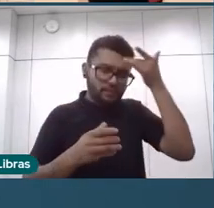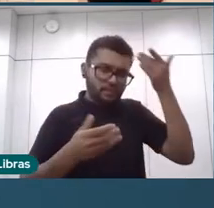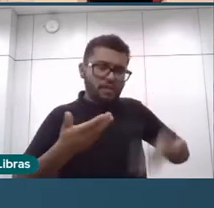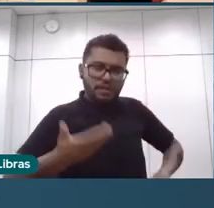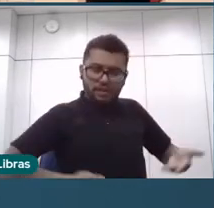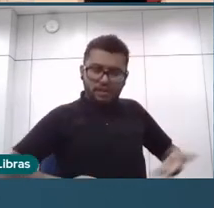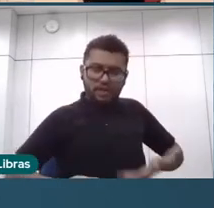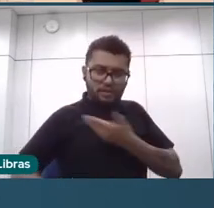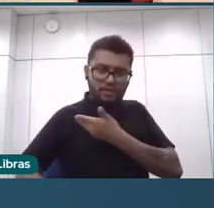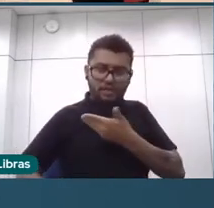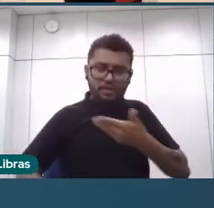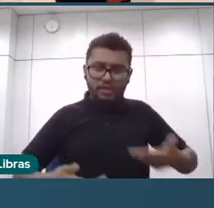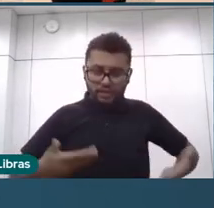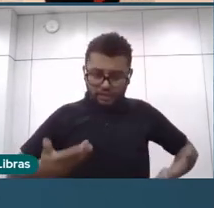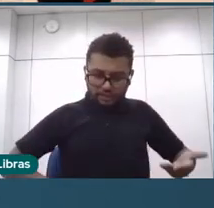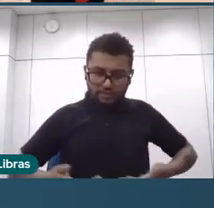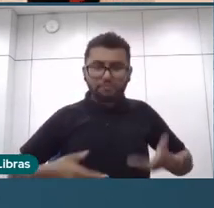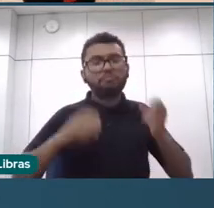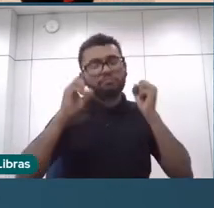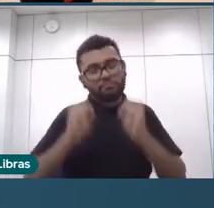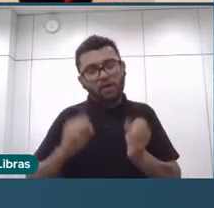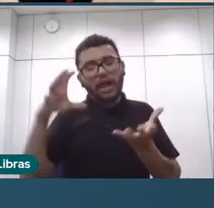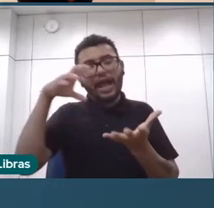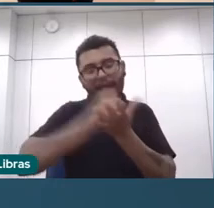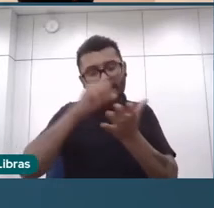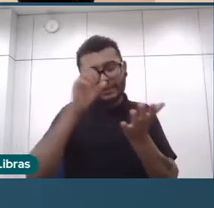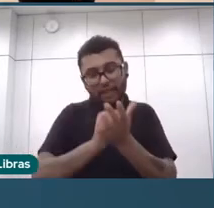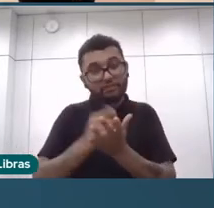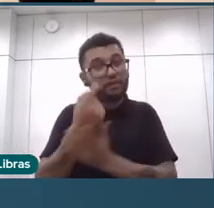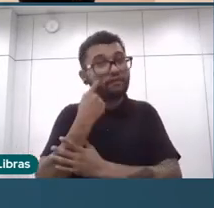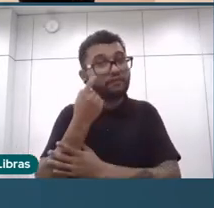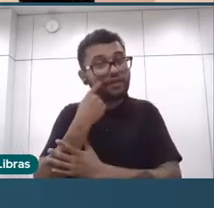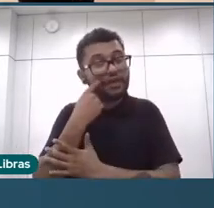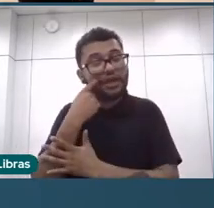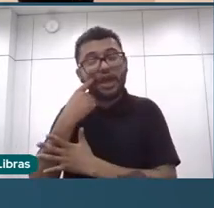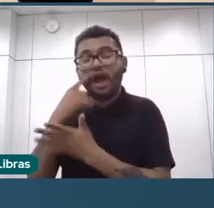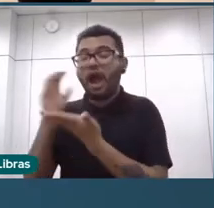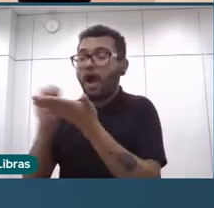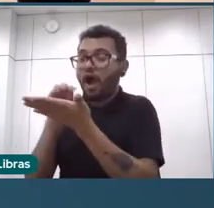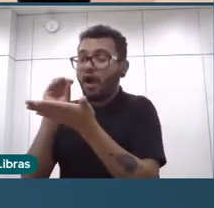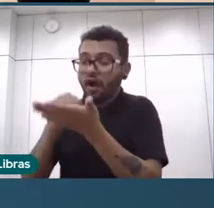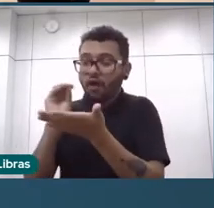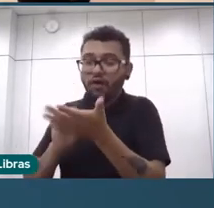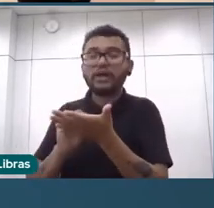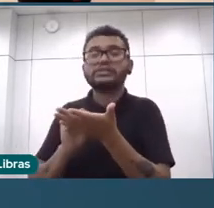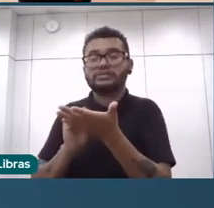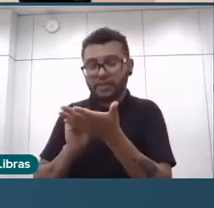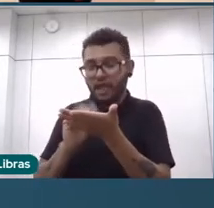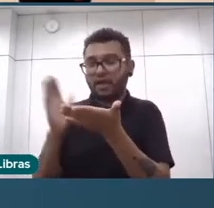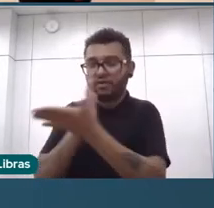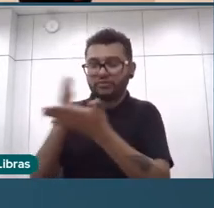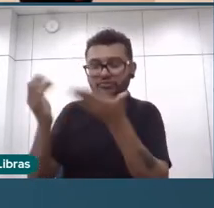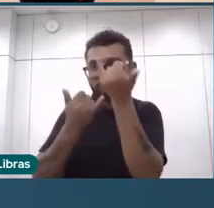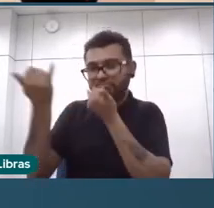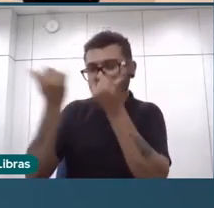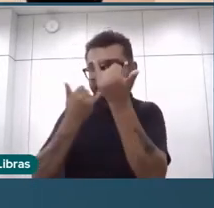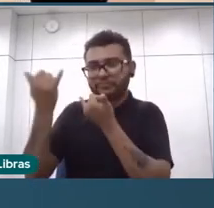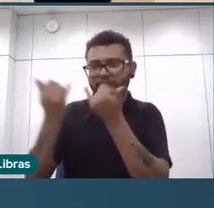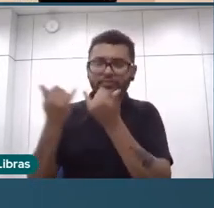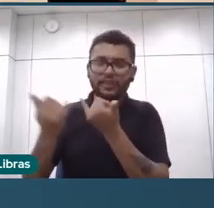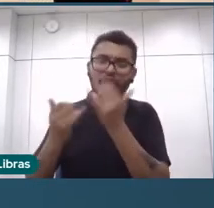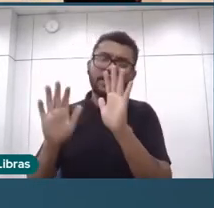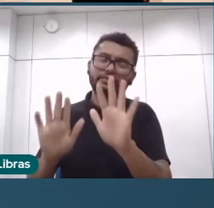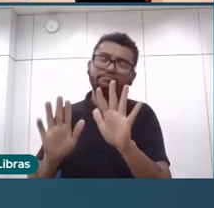para esse recadastramento que a gente vai fazer, a gente observou que nos dados de registro tinha dados que são, inclusive a